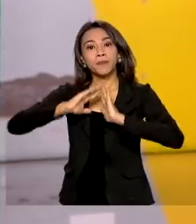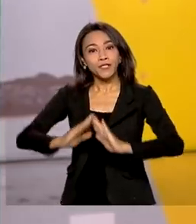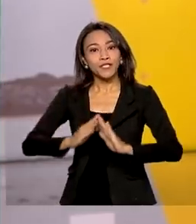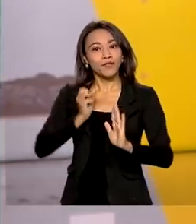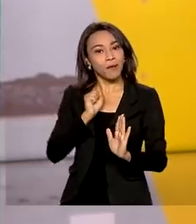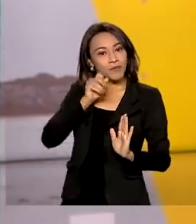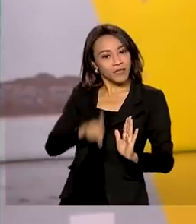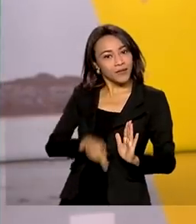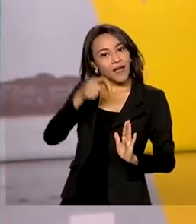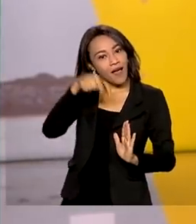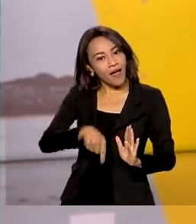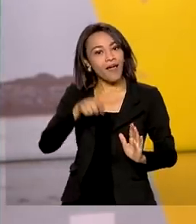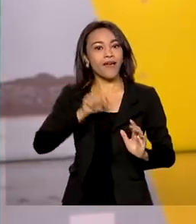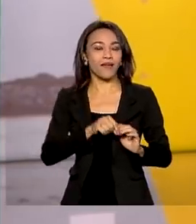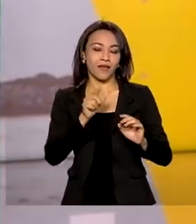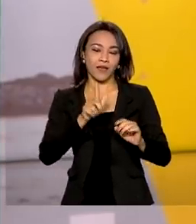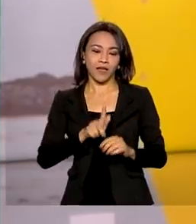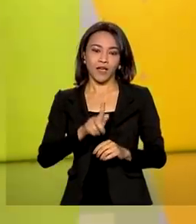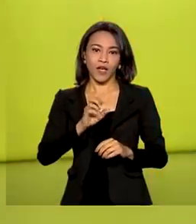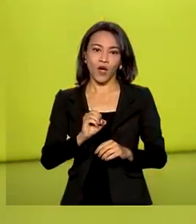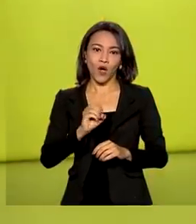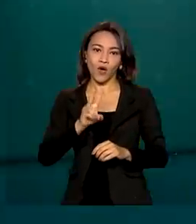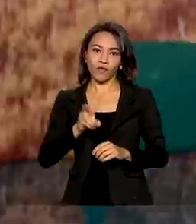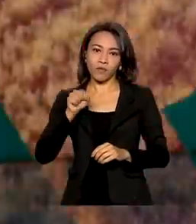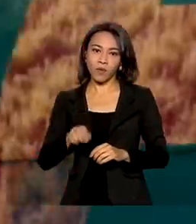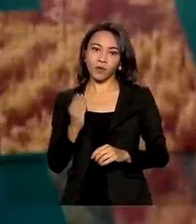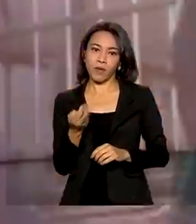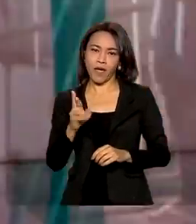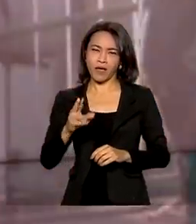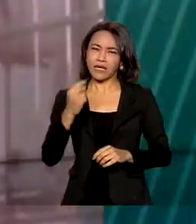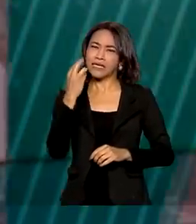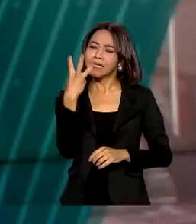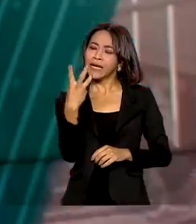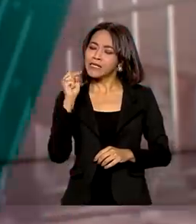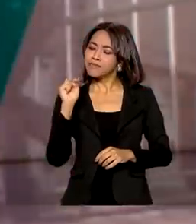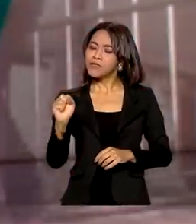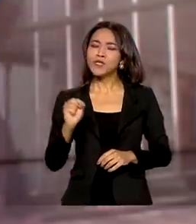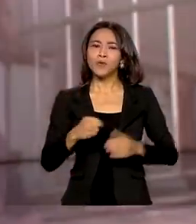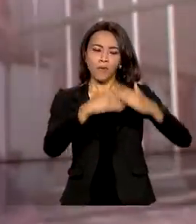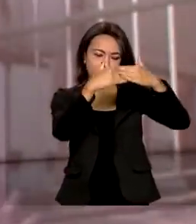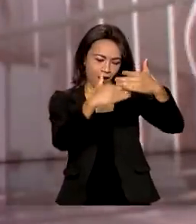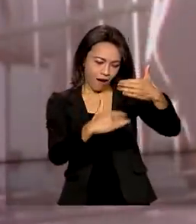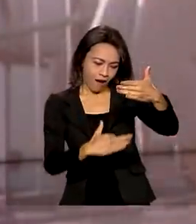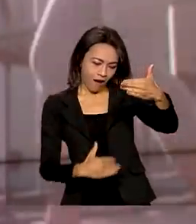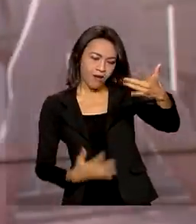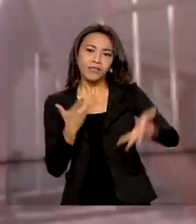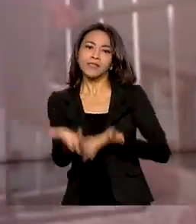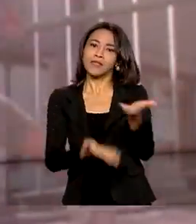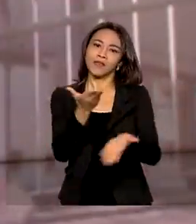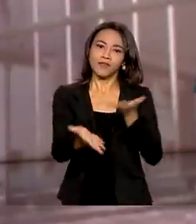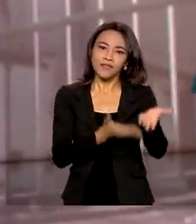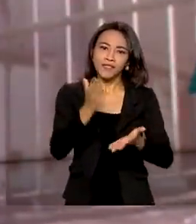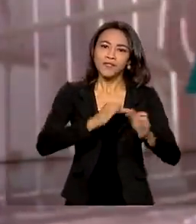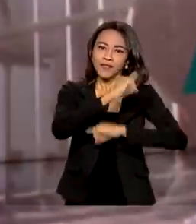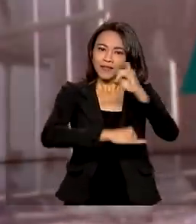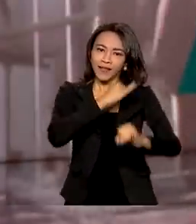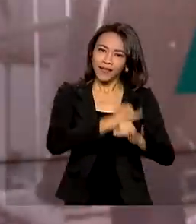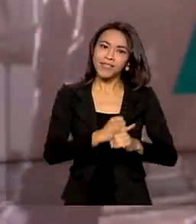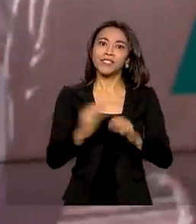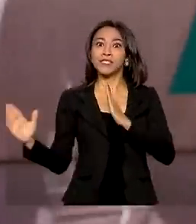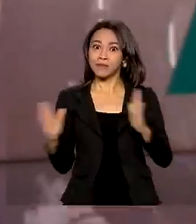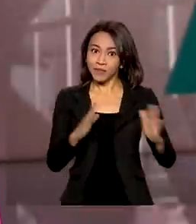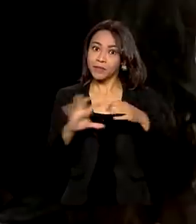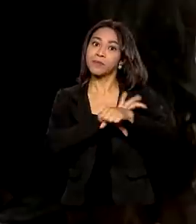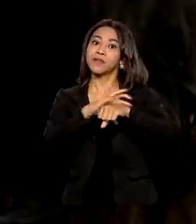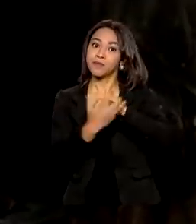gov.br, que oferece atualmente 3 mil serviços públicos digitais e, na pandemia, facilitou a vida de muita